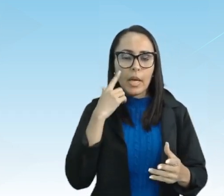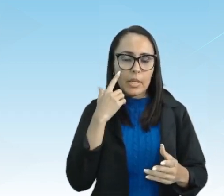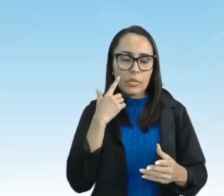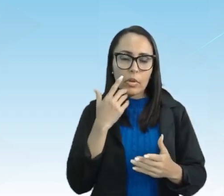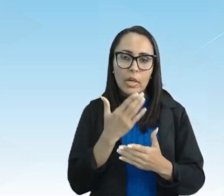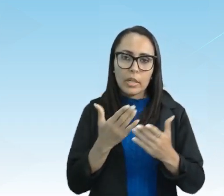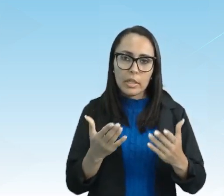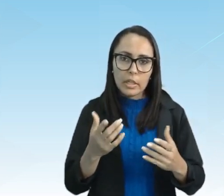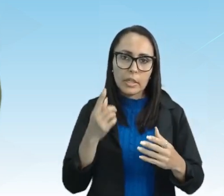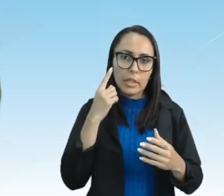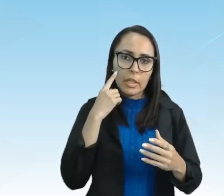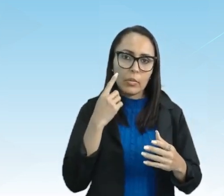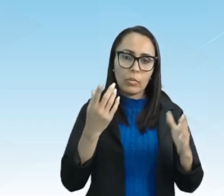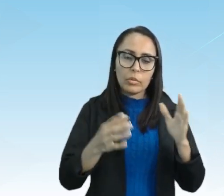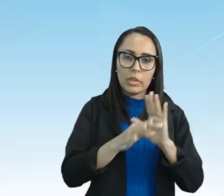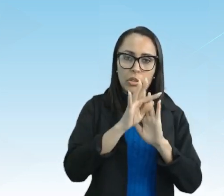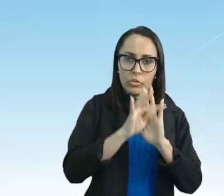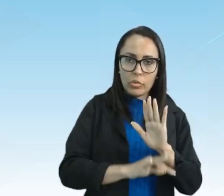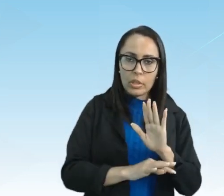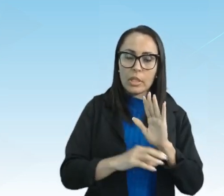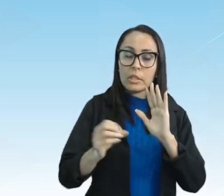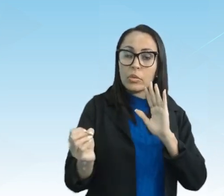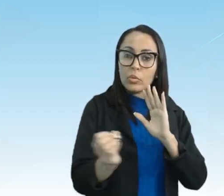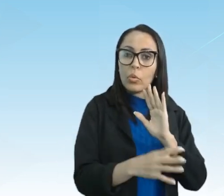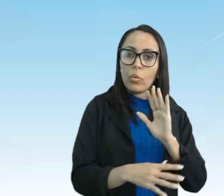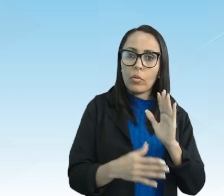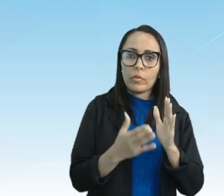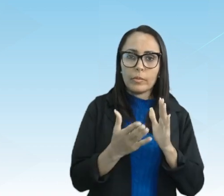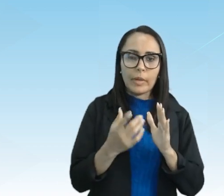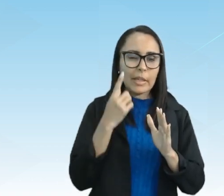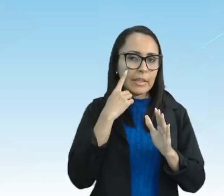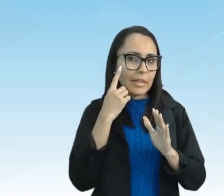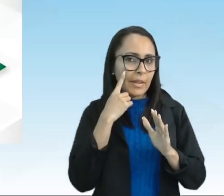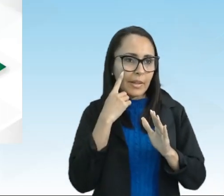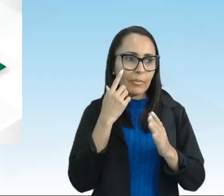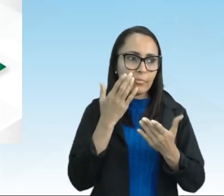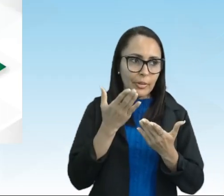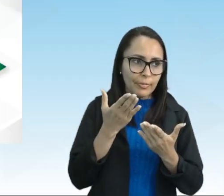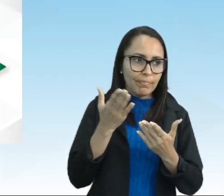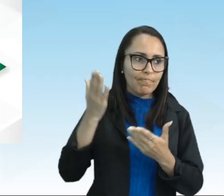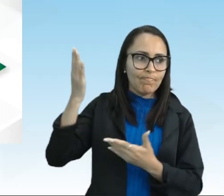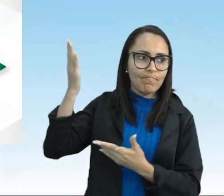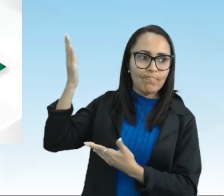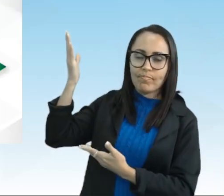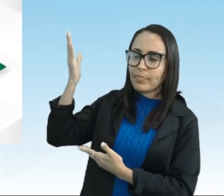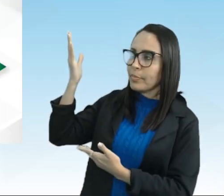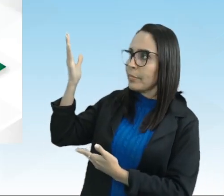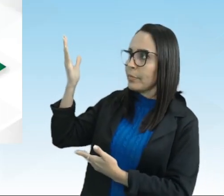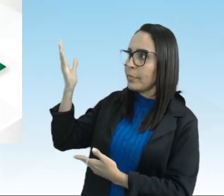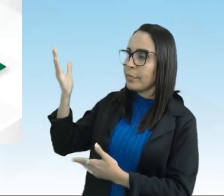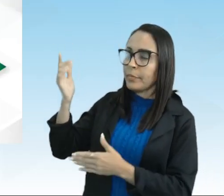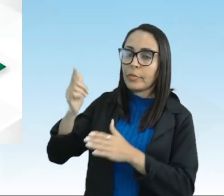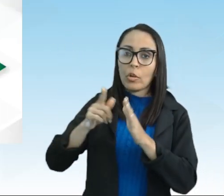essa retextualização então aqui na tela nós temos já terminando os gêneros variados